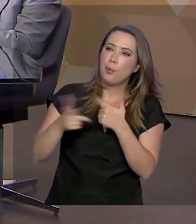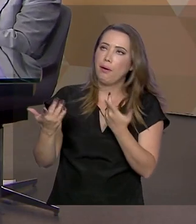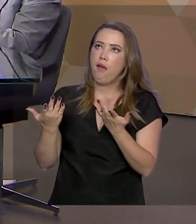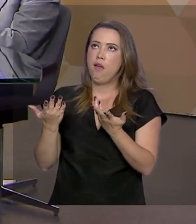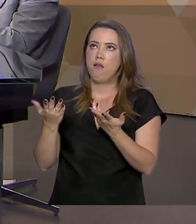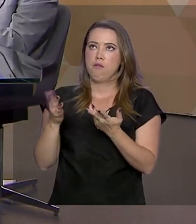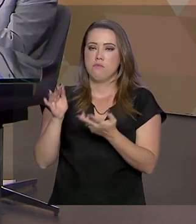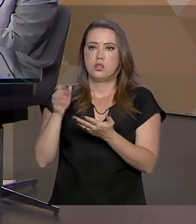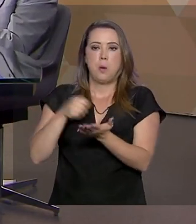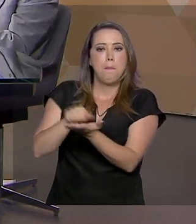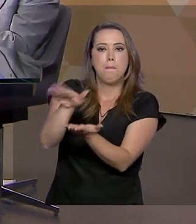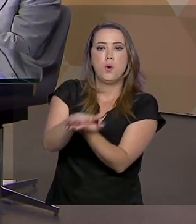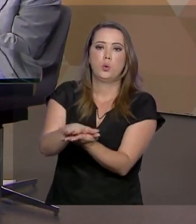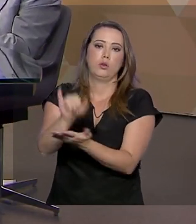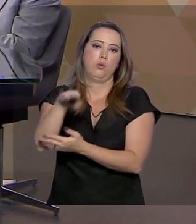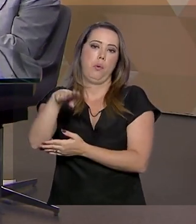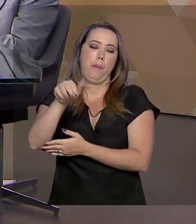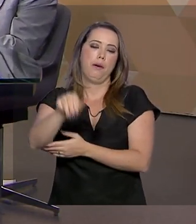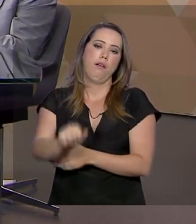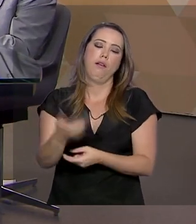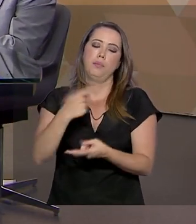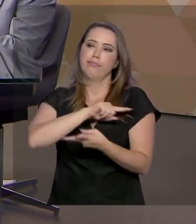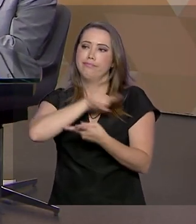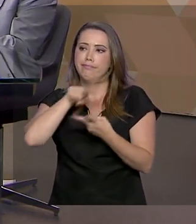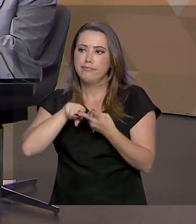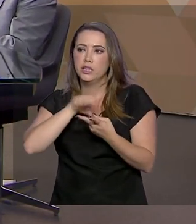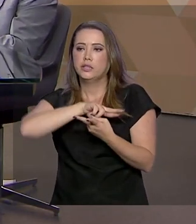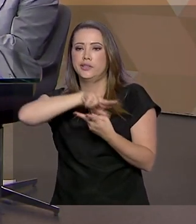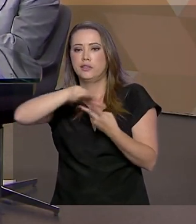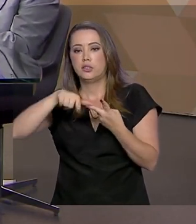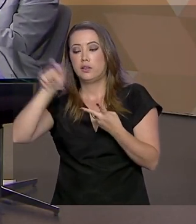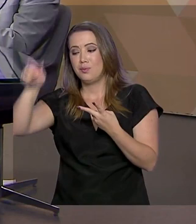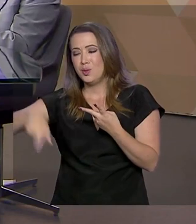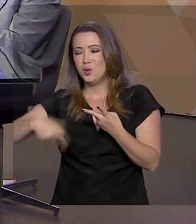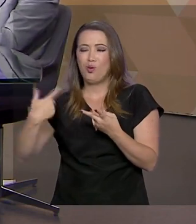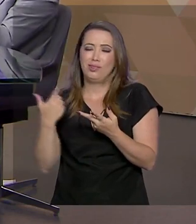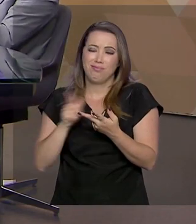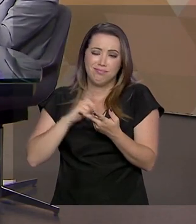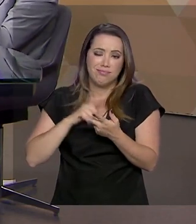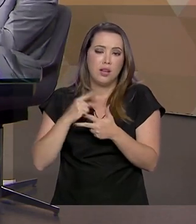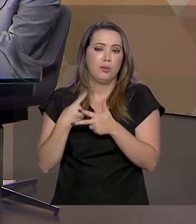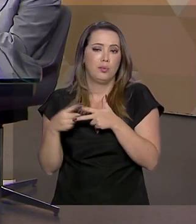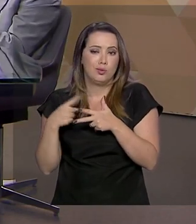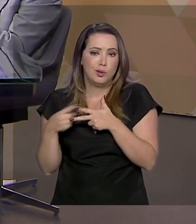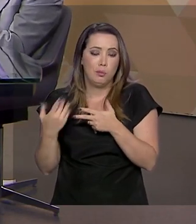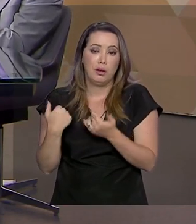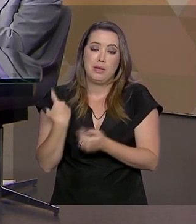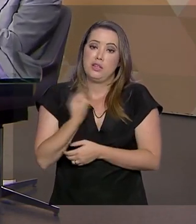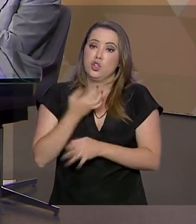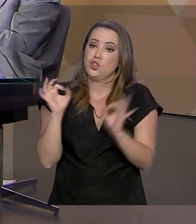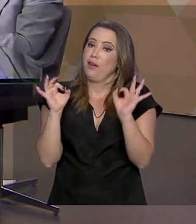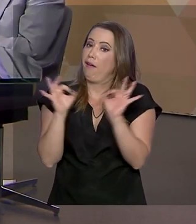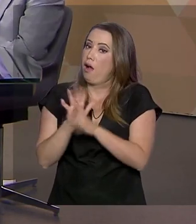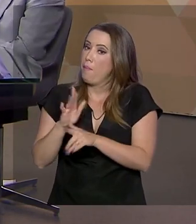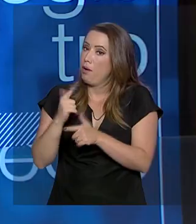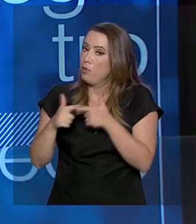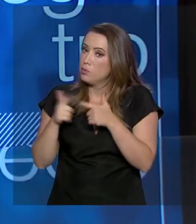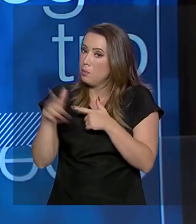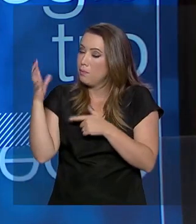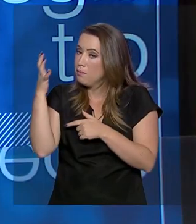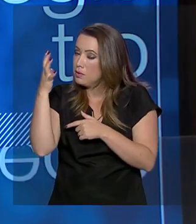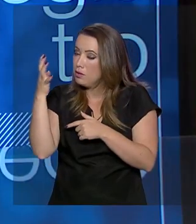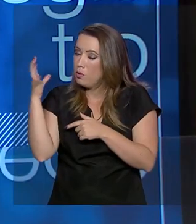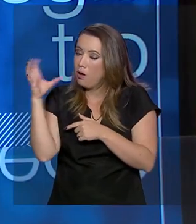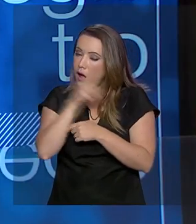IBAMA, uma série de problemas que causam ao nosso pescador e que nós queremos cessar esse problema com serenidade.